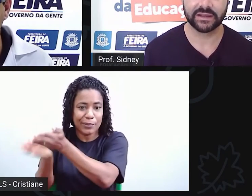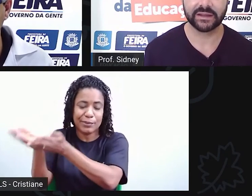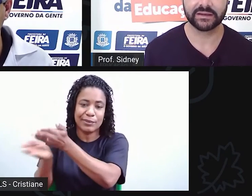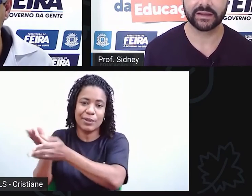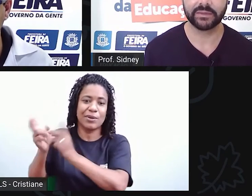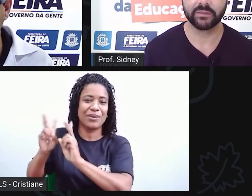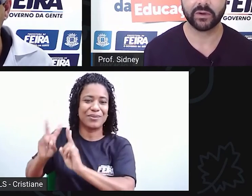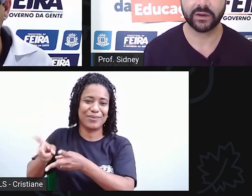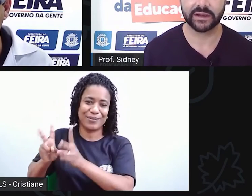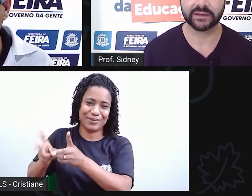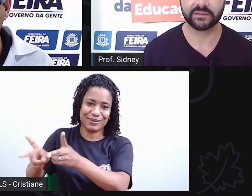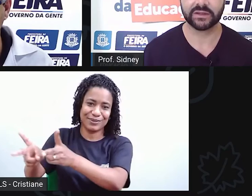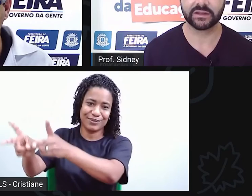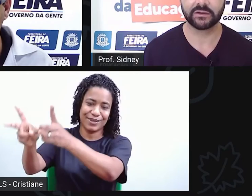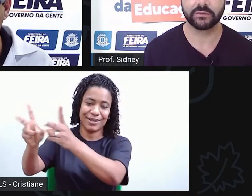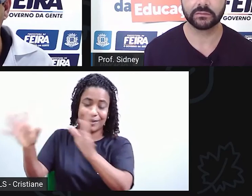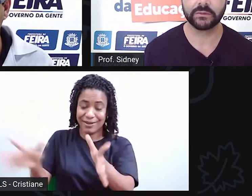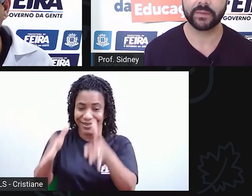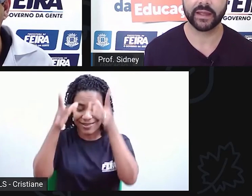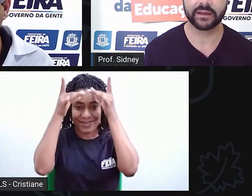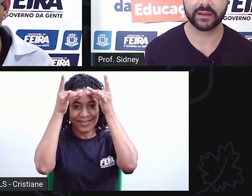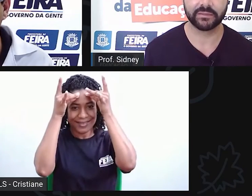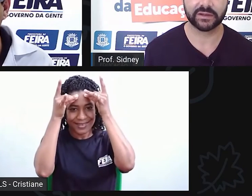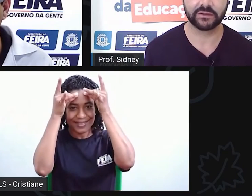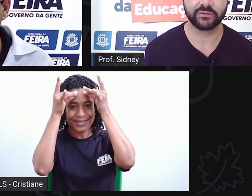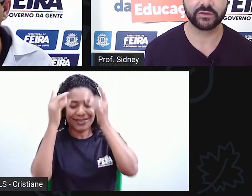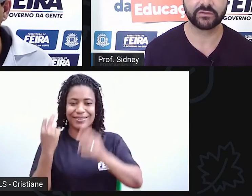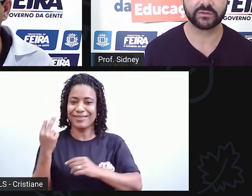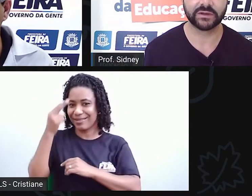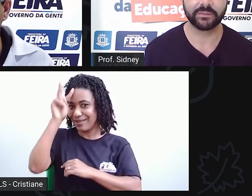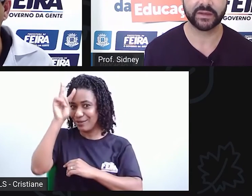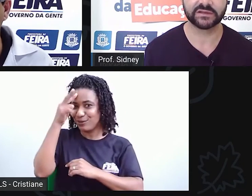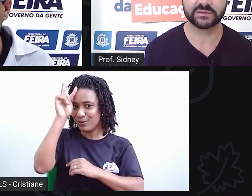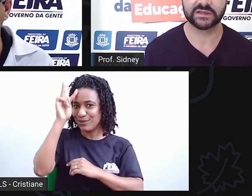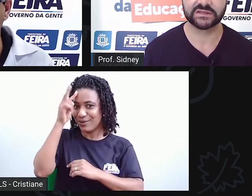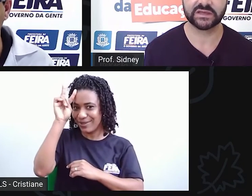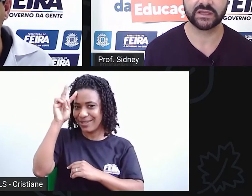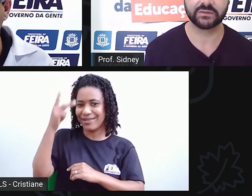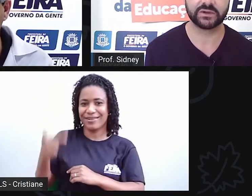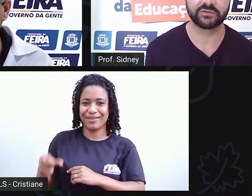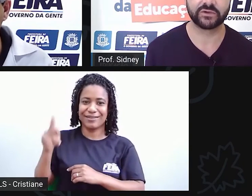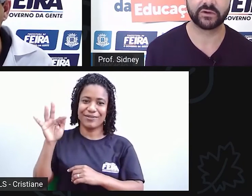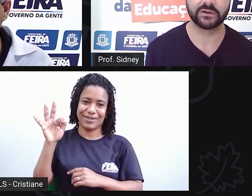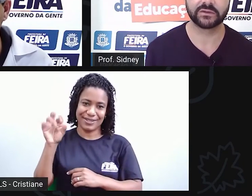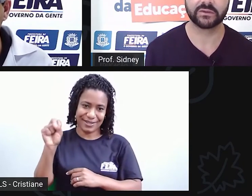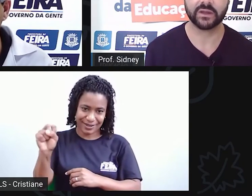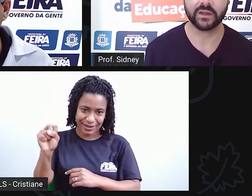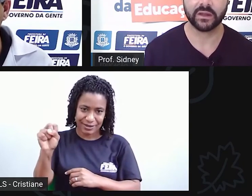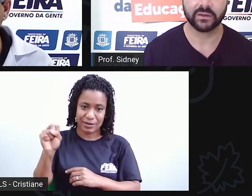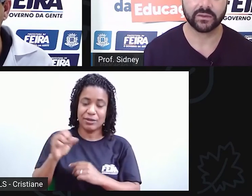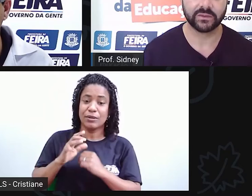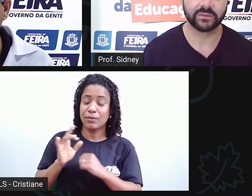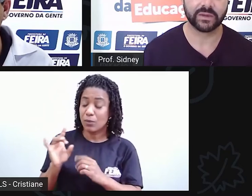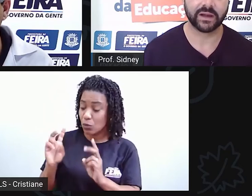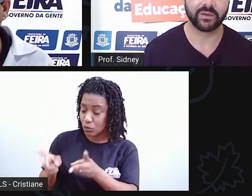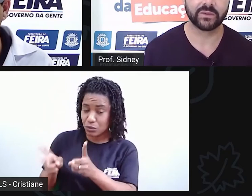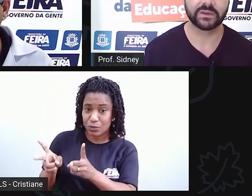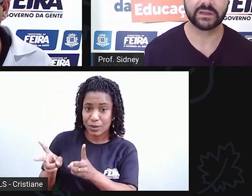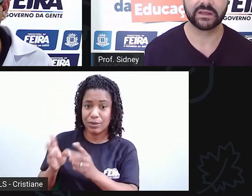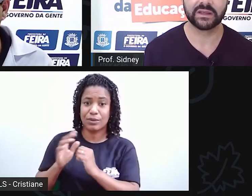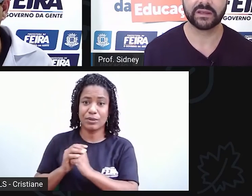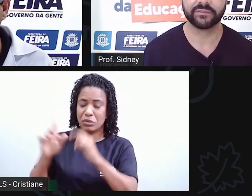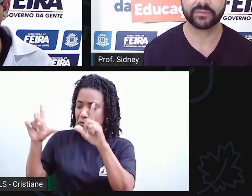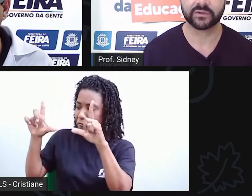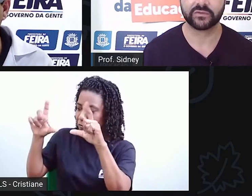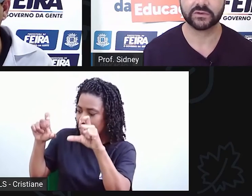manter na memória e mantê-lo em pé, Mantê-lo vivo. Não apenas uma foto ou algo